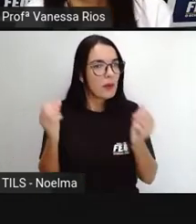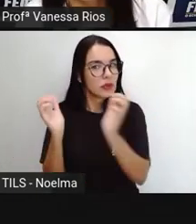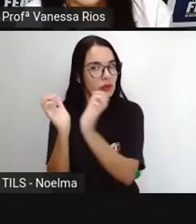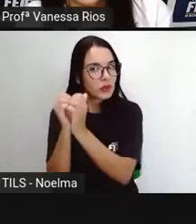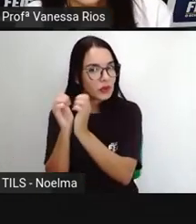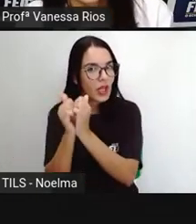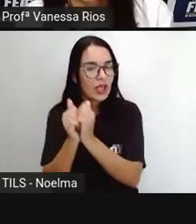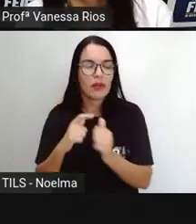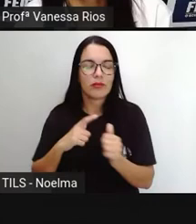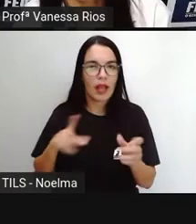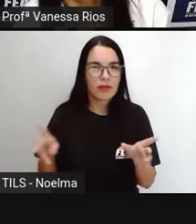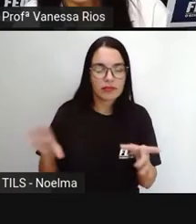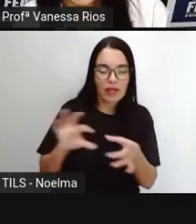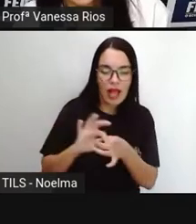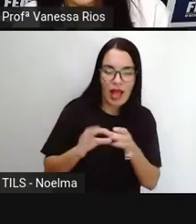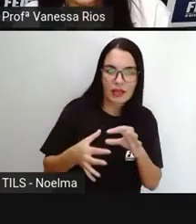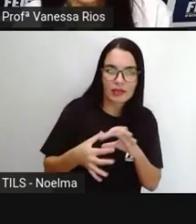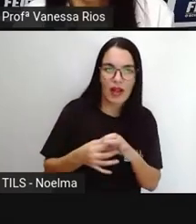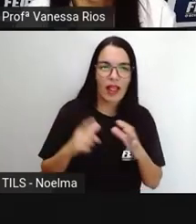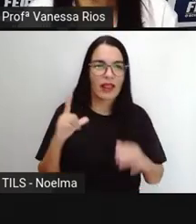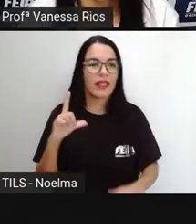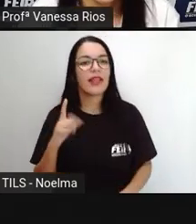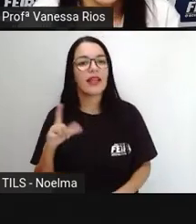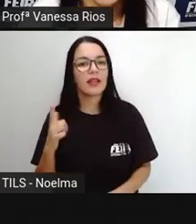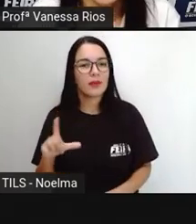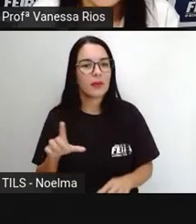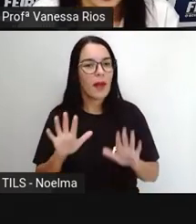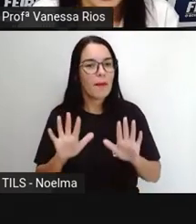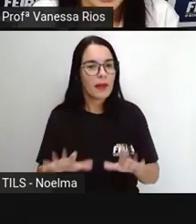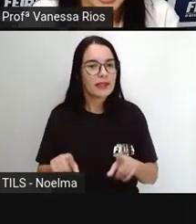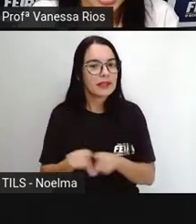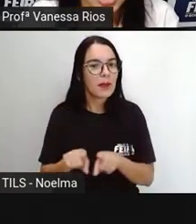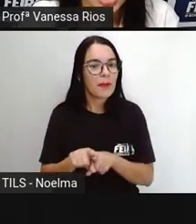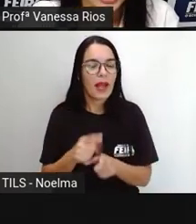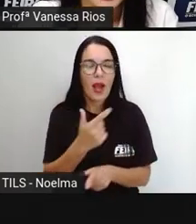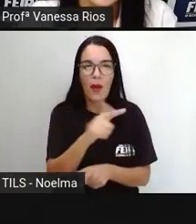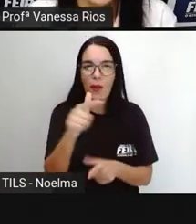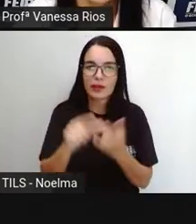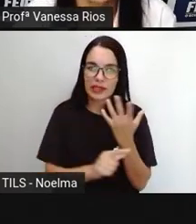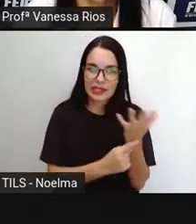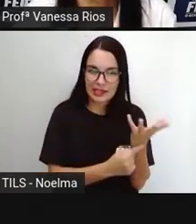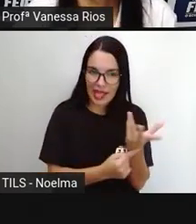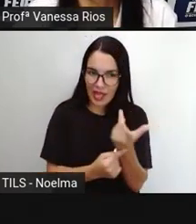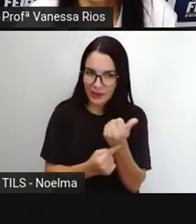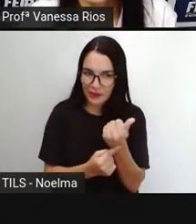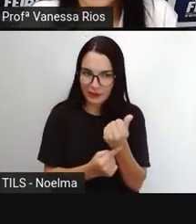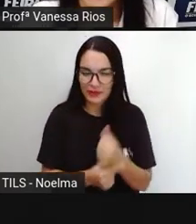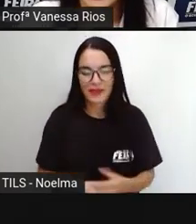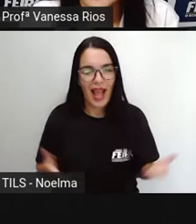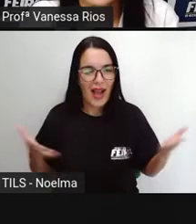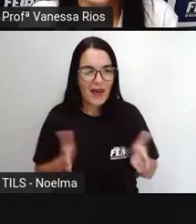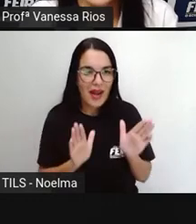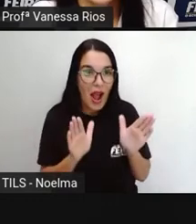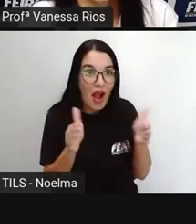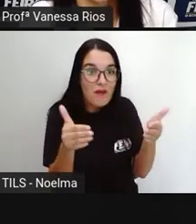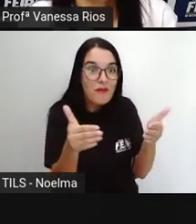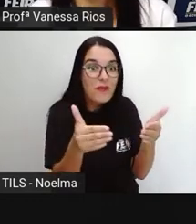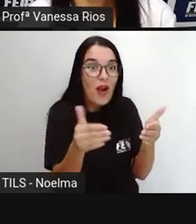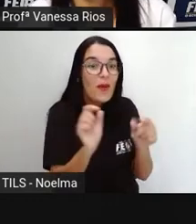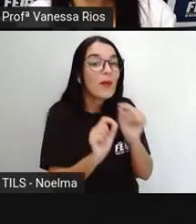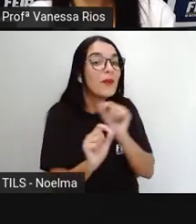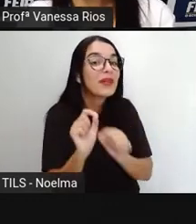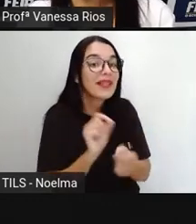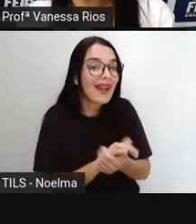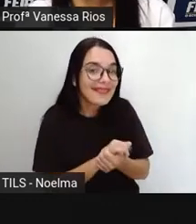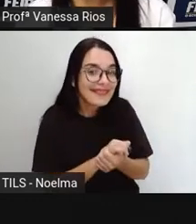não só à literatura, não só aos textos, mas também a outras obras artísticas. Mas o nosso foco de estudo aqui é